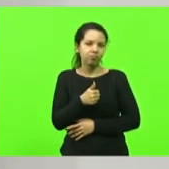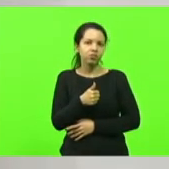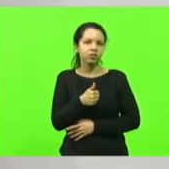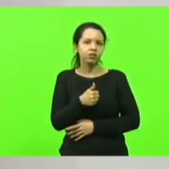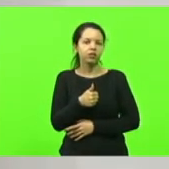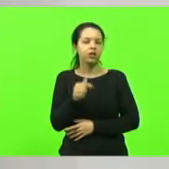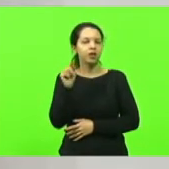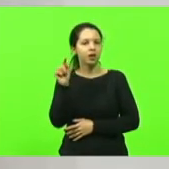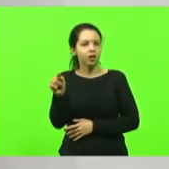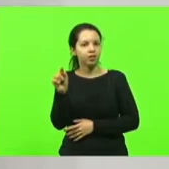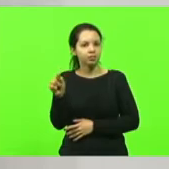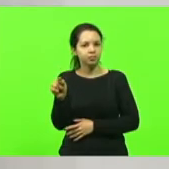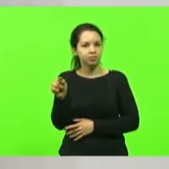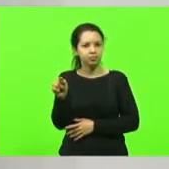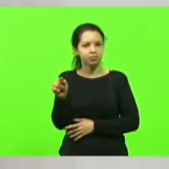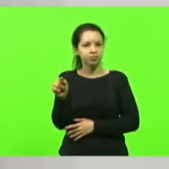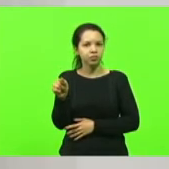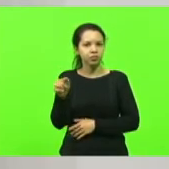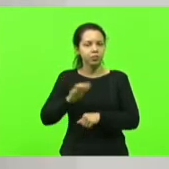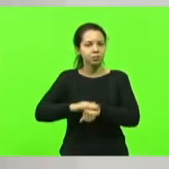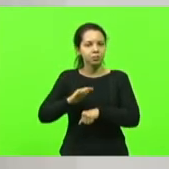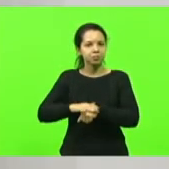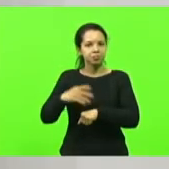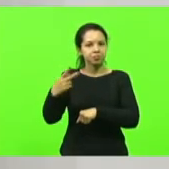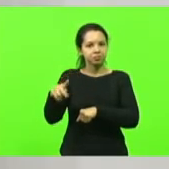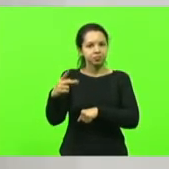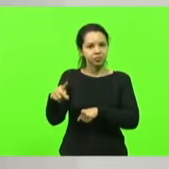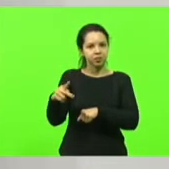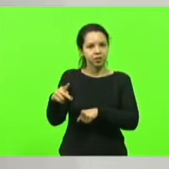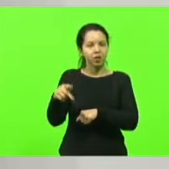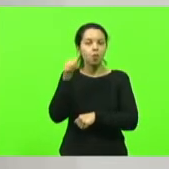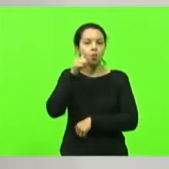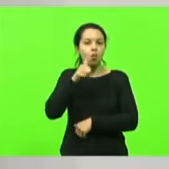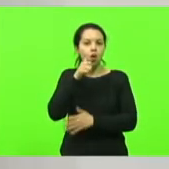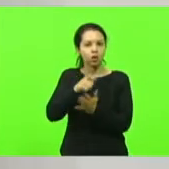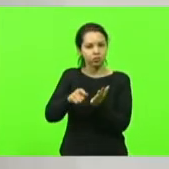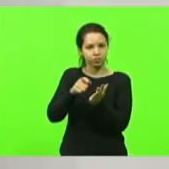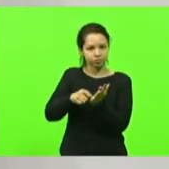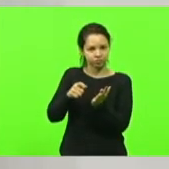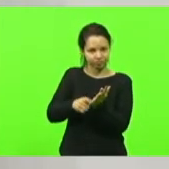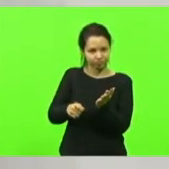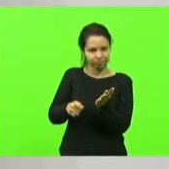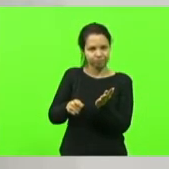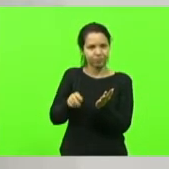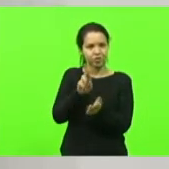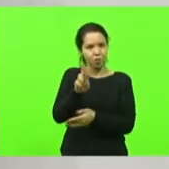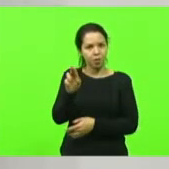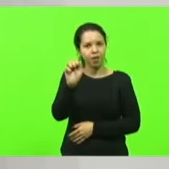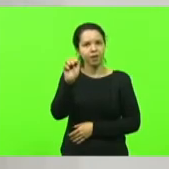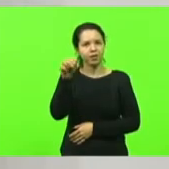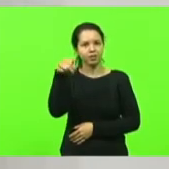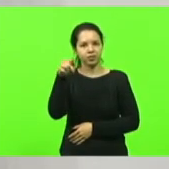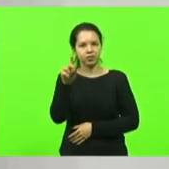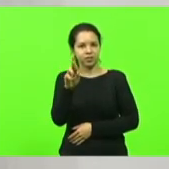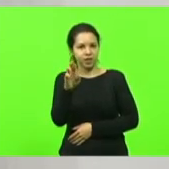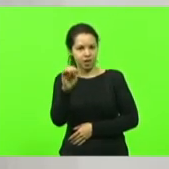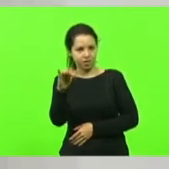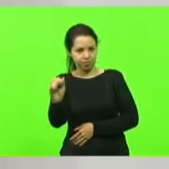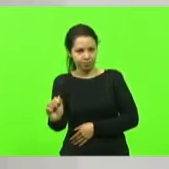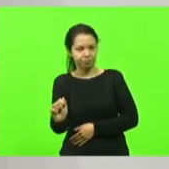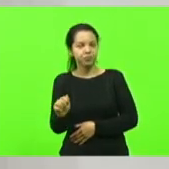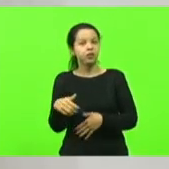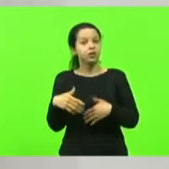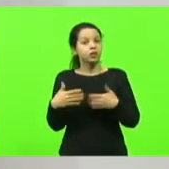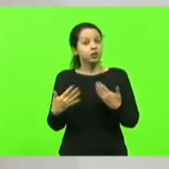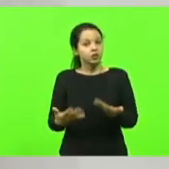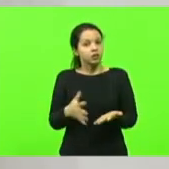escritora Andréia Dias. Então, eu queria fazer esse registro e dizer